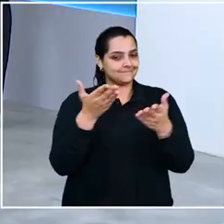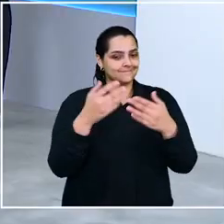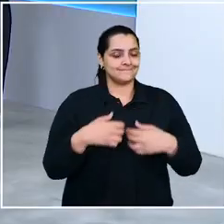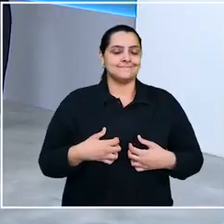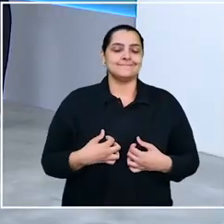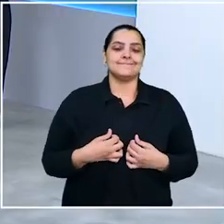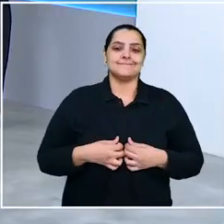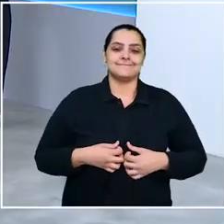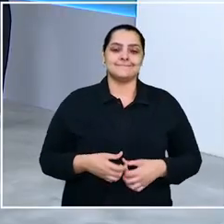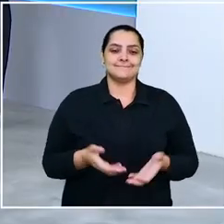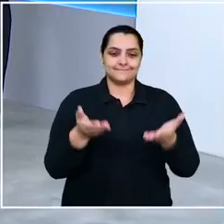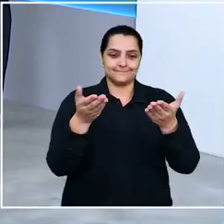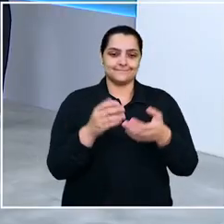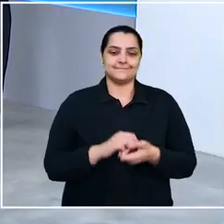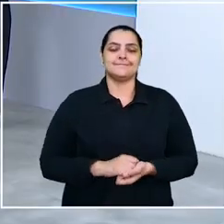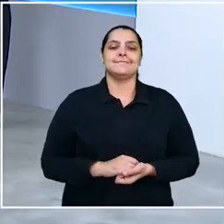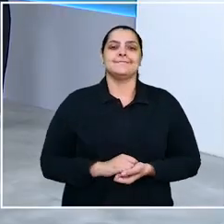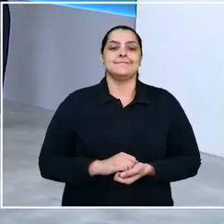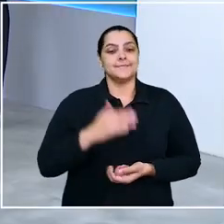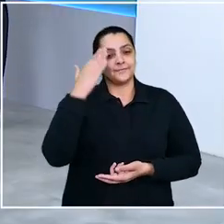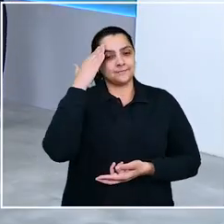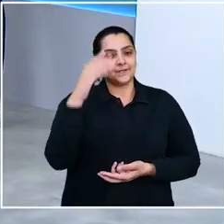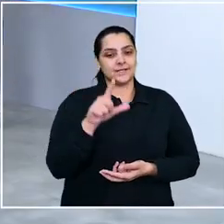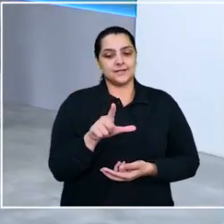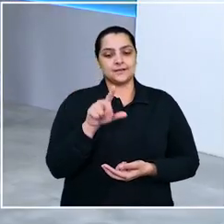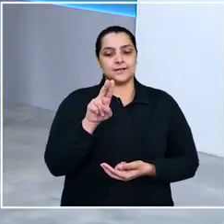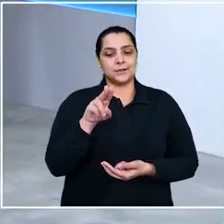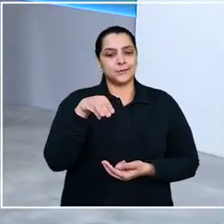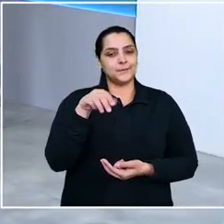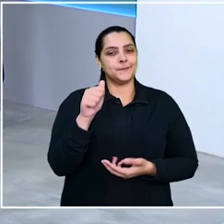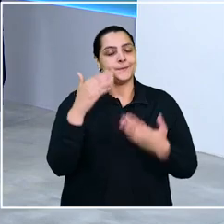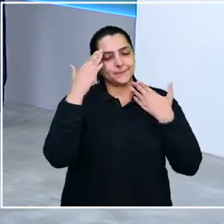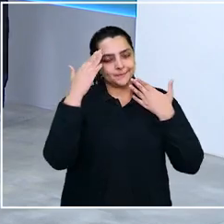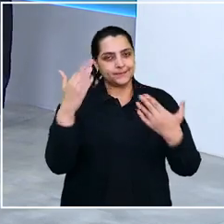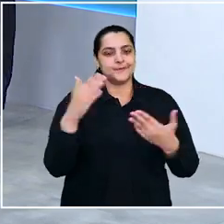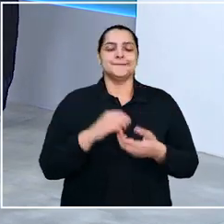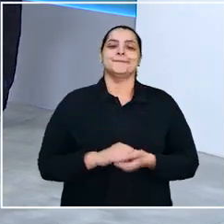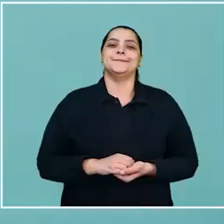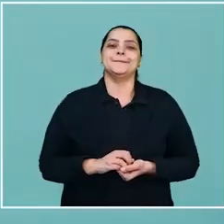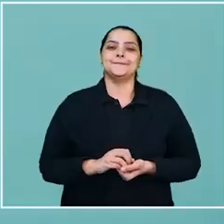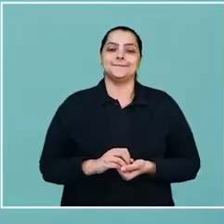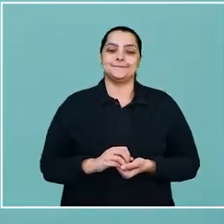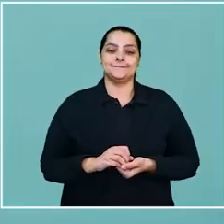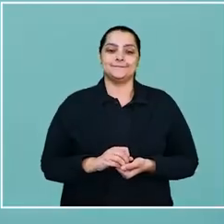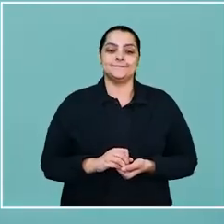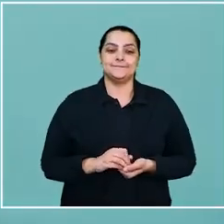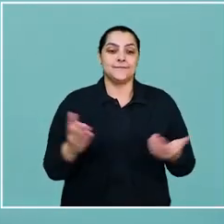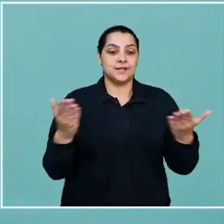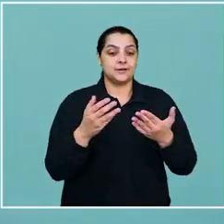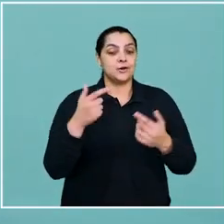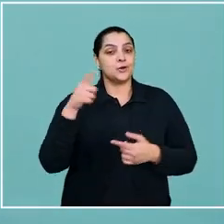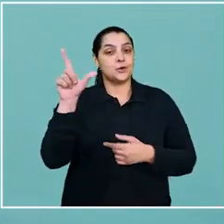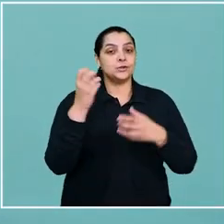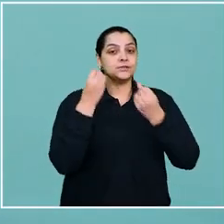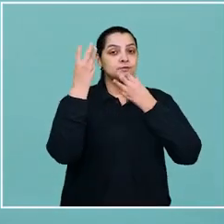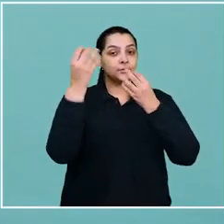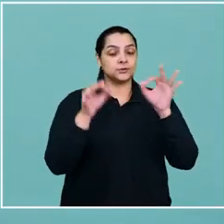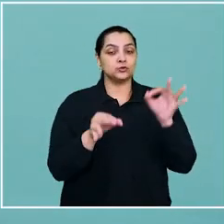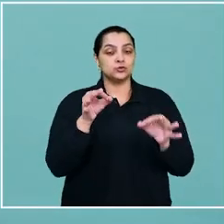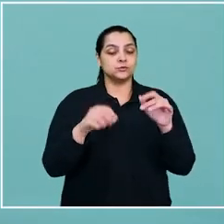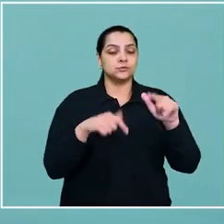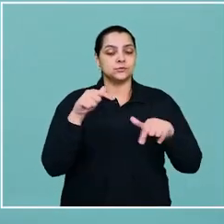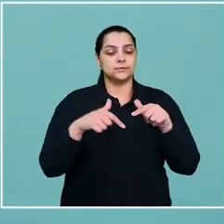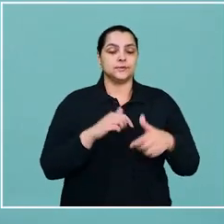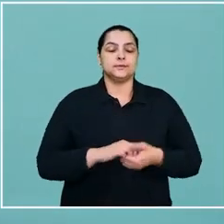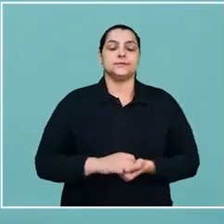gostem. É com vocês aí no estúdio. Obrigado, Luma. Muito obrigada, Luma. Fique agora com outras notícias